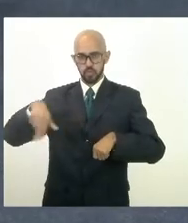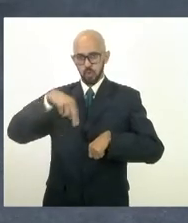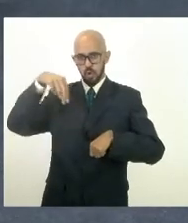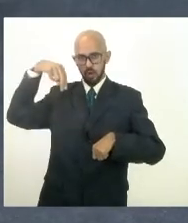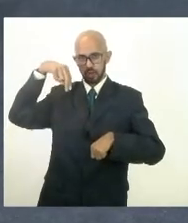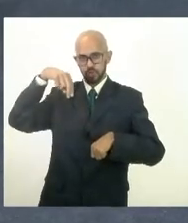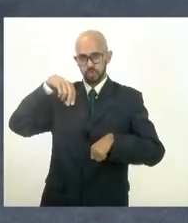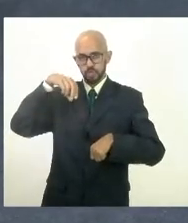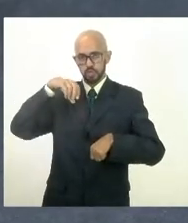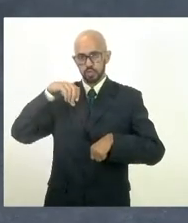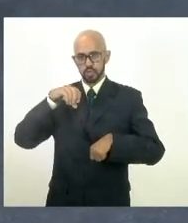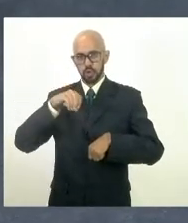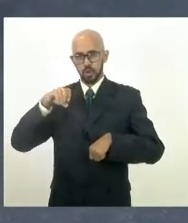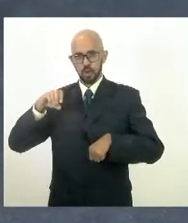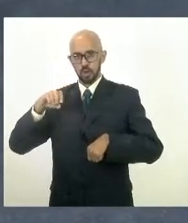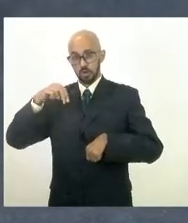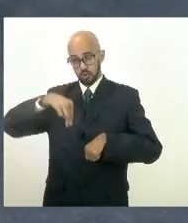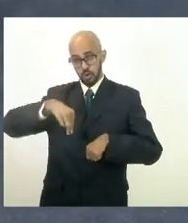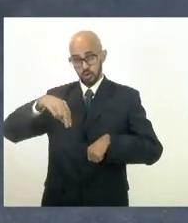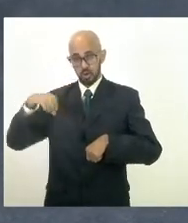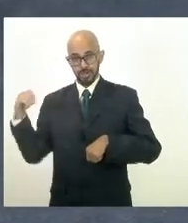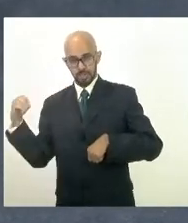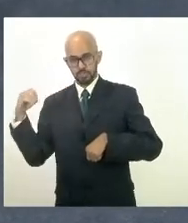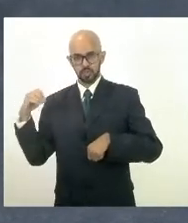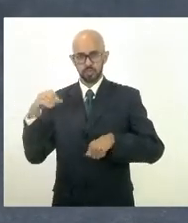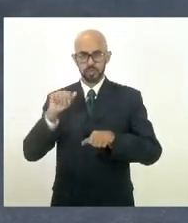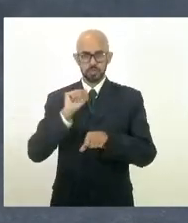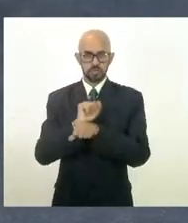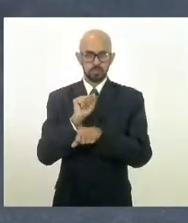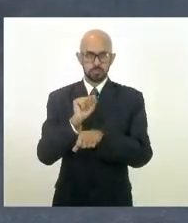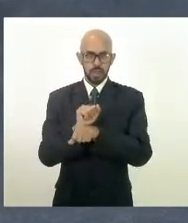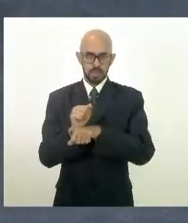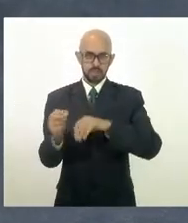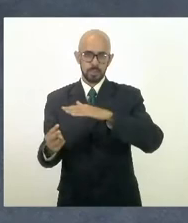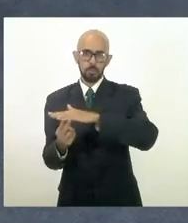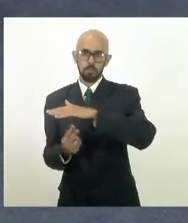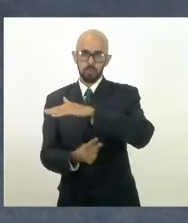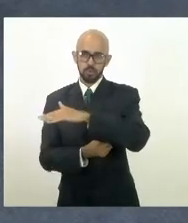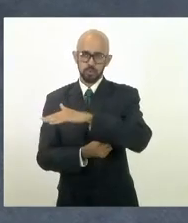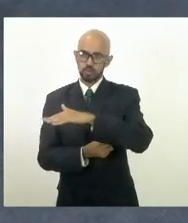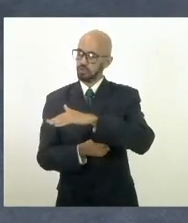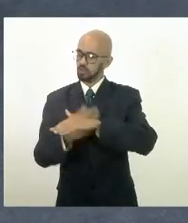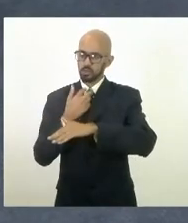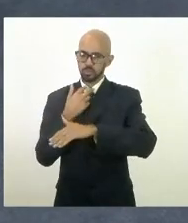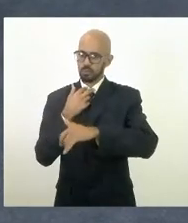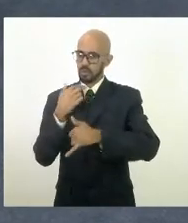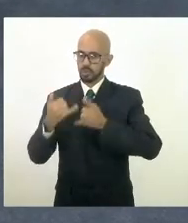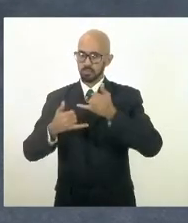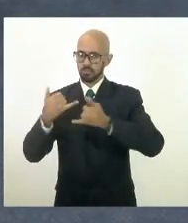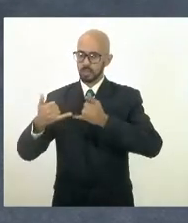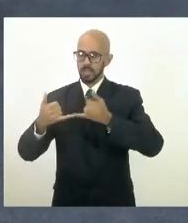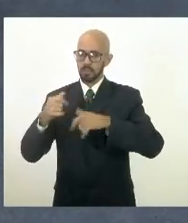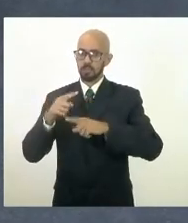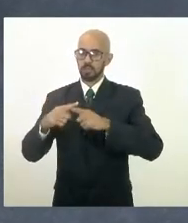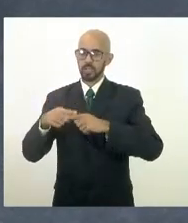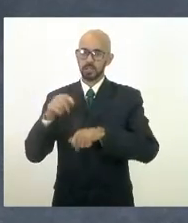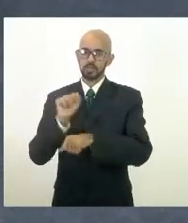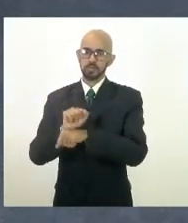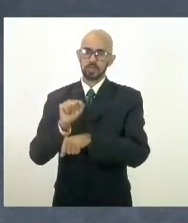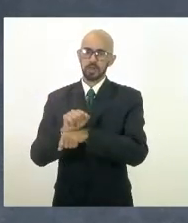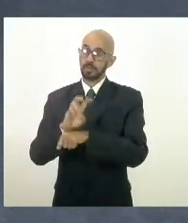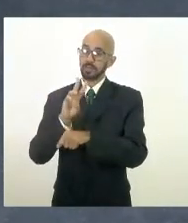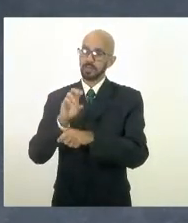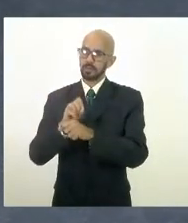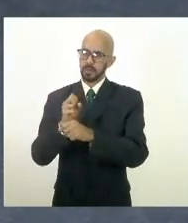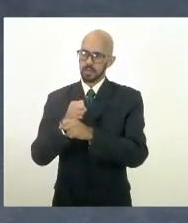ponte e brincar com os sonhos dos cidadãos que já aguardam há mais de 30 anos é brincadeira por isso